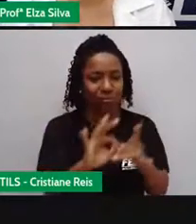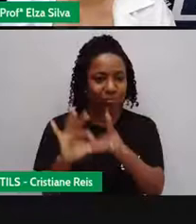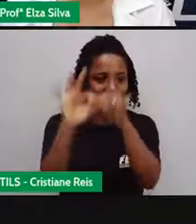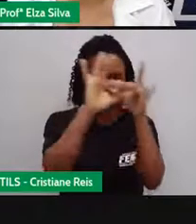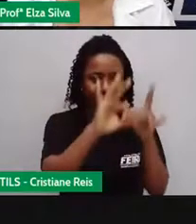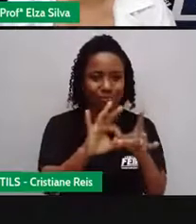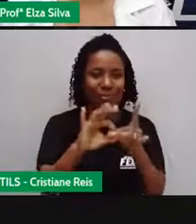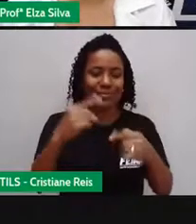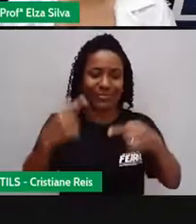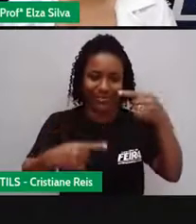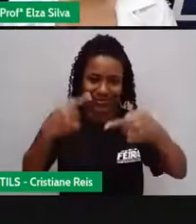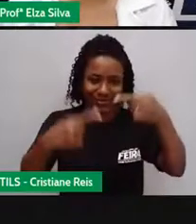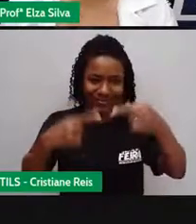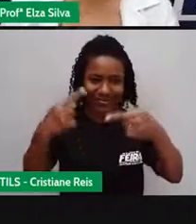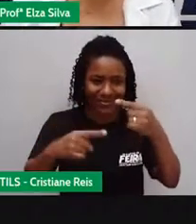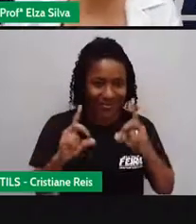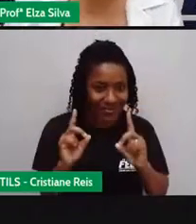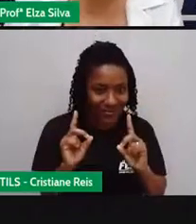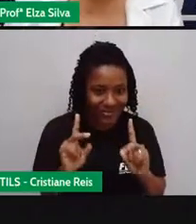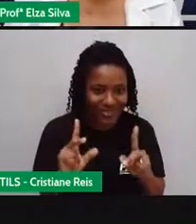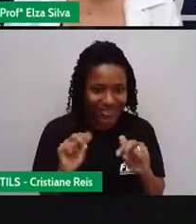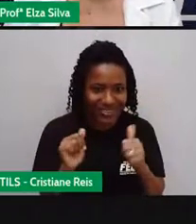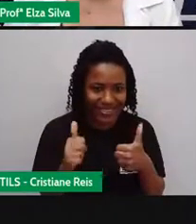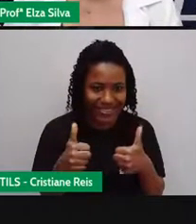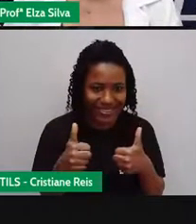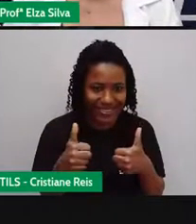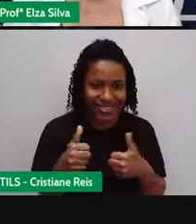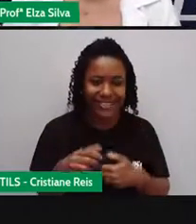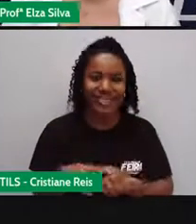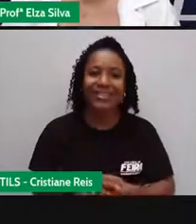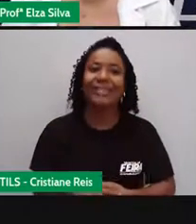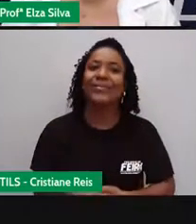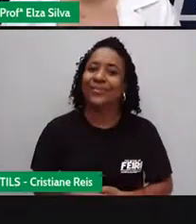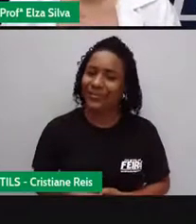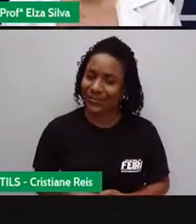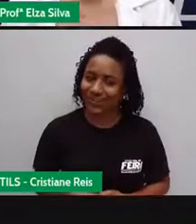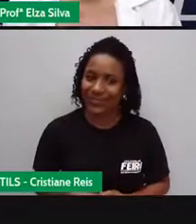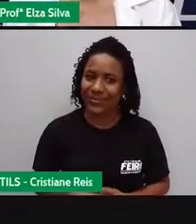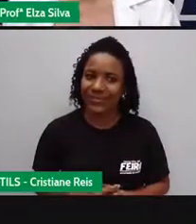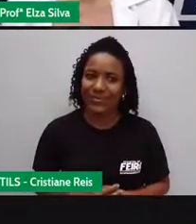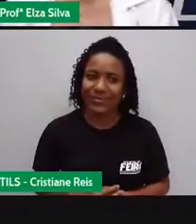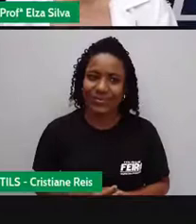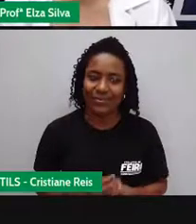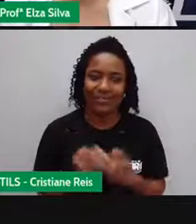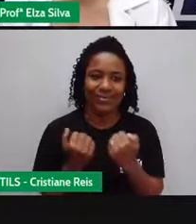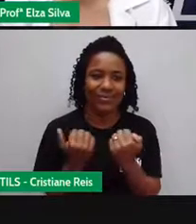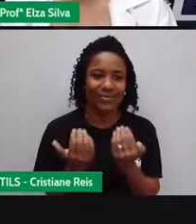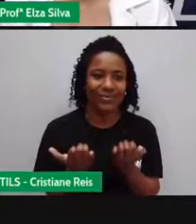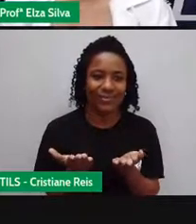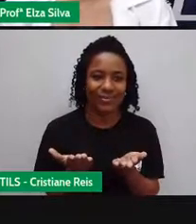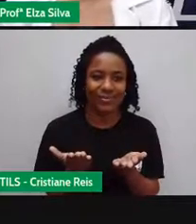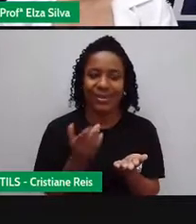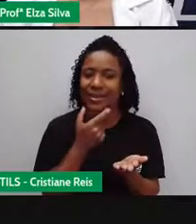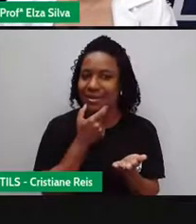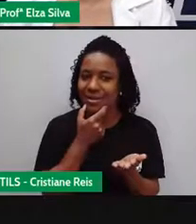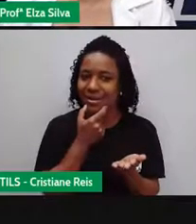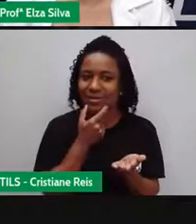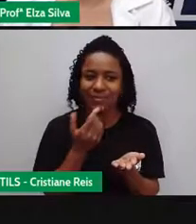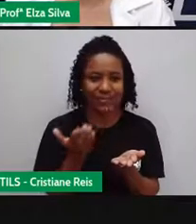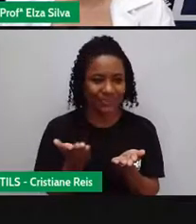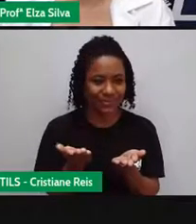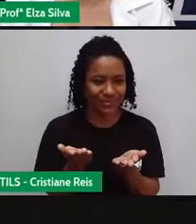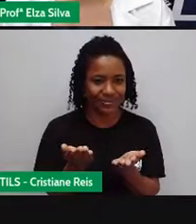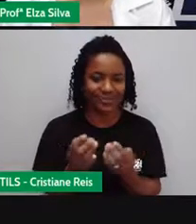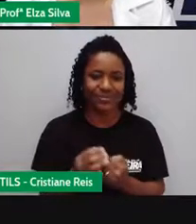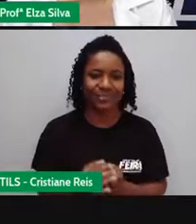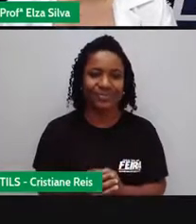olímpicos. Ok, students? Então, em inglês, os cinco olympian